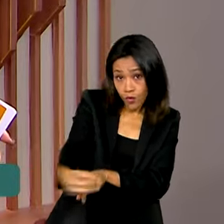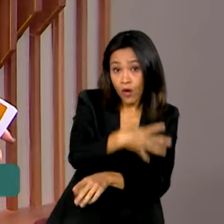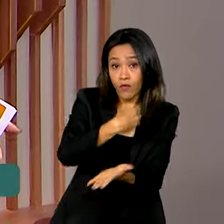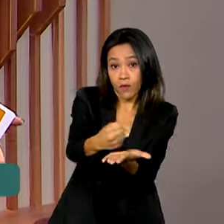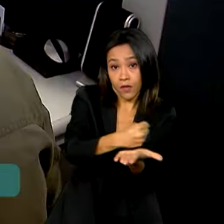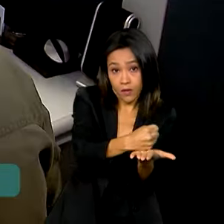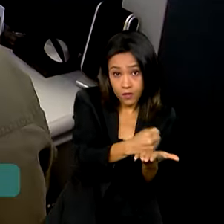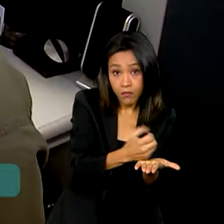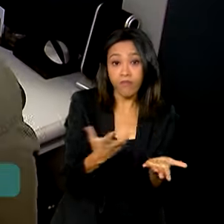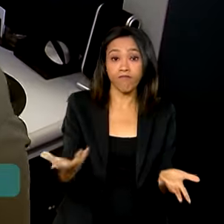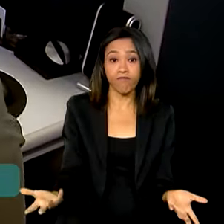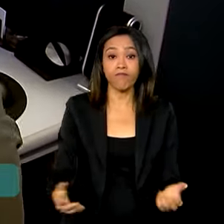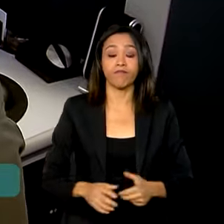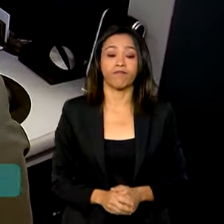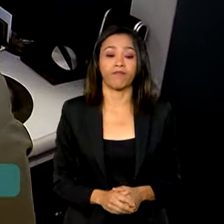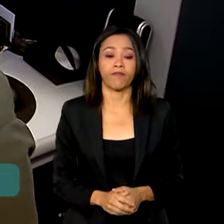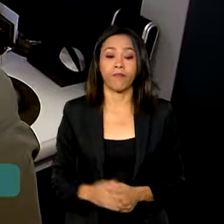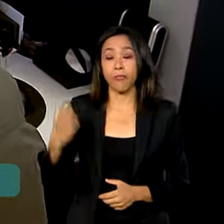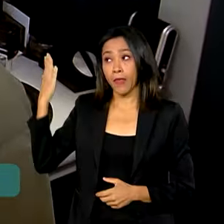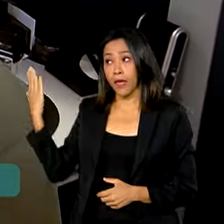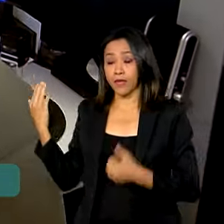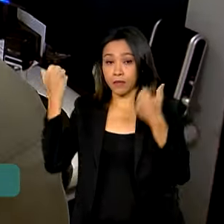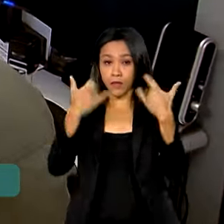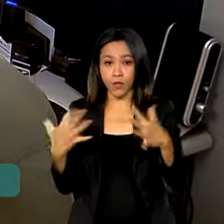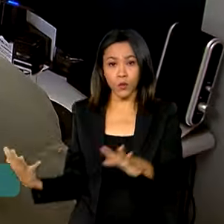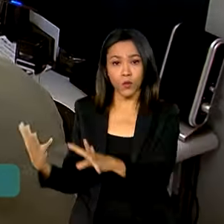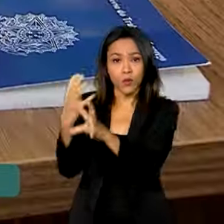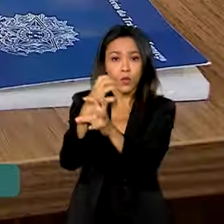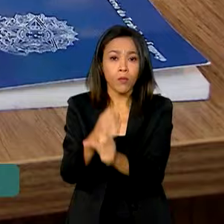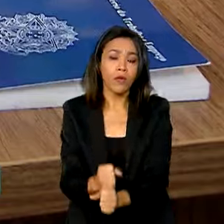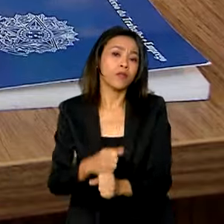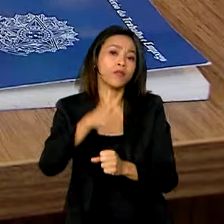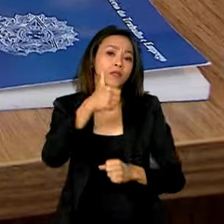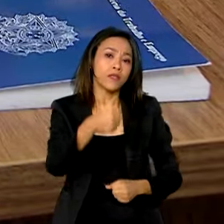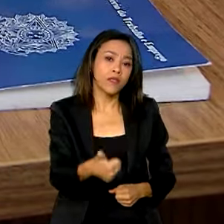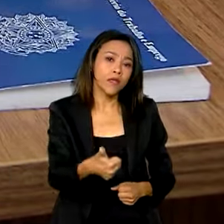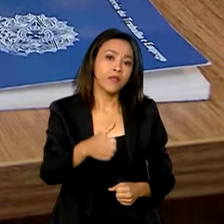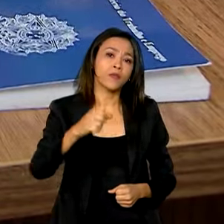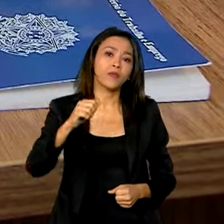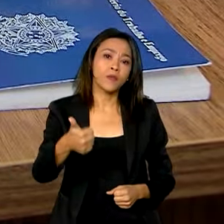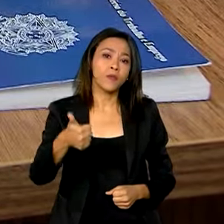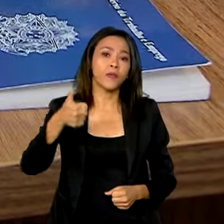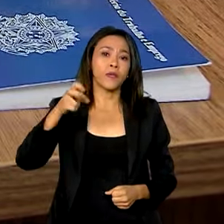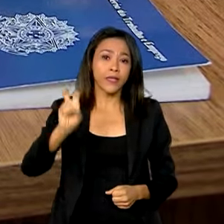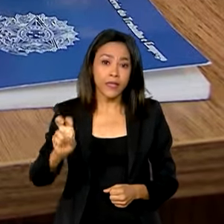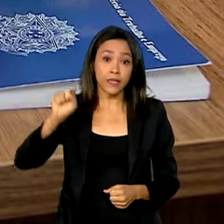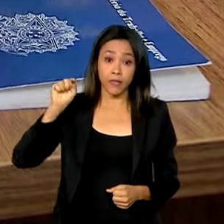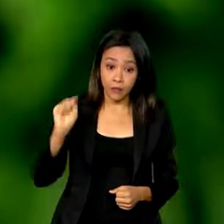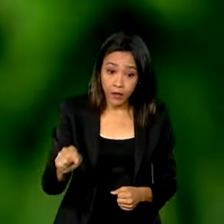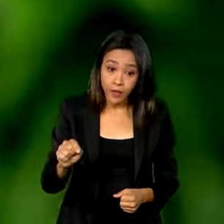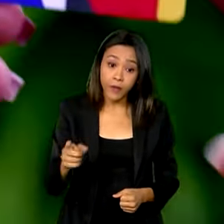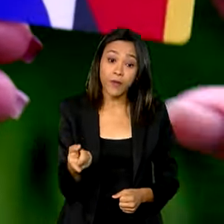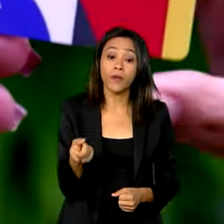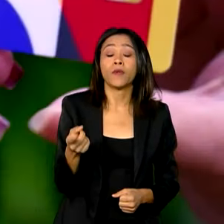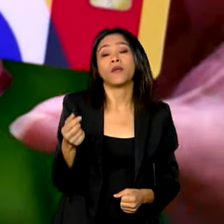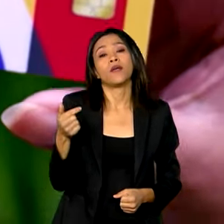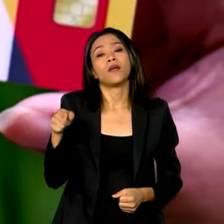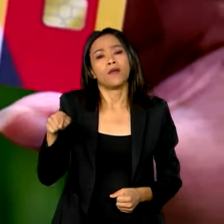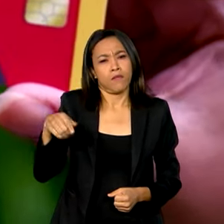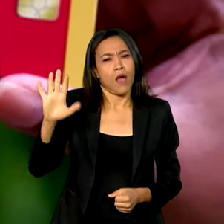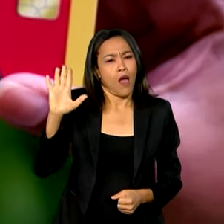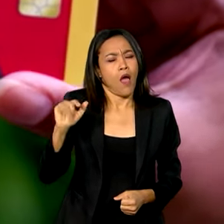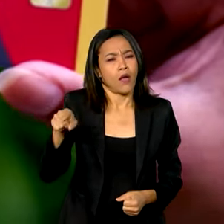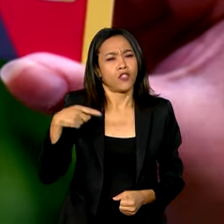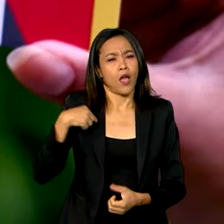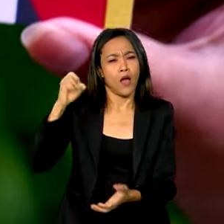admissões. Deste total, 115 mil 285 empregos foram gerados para